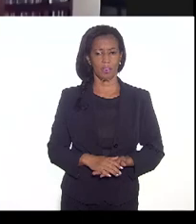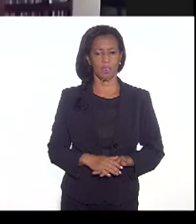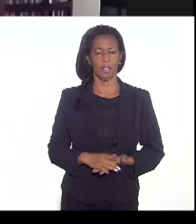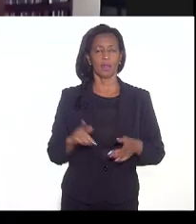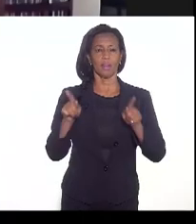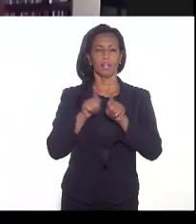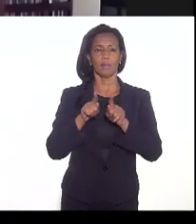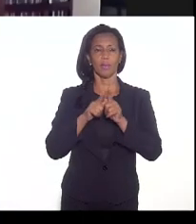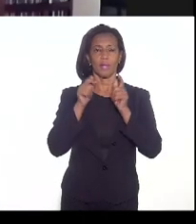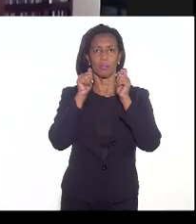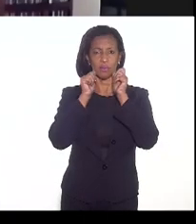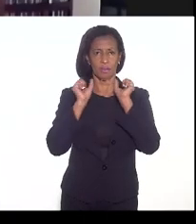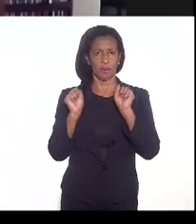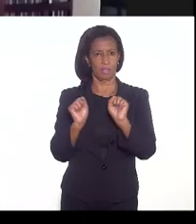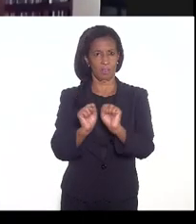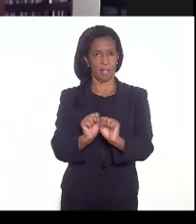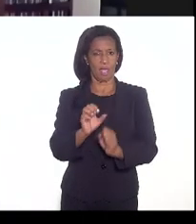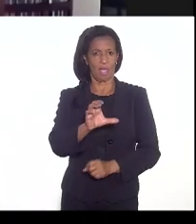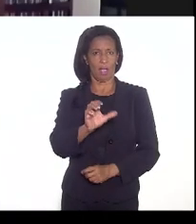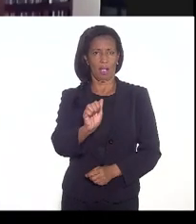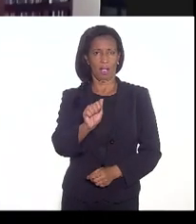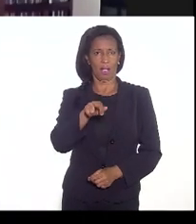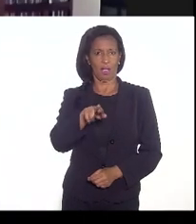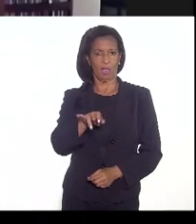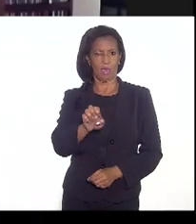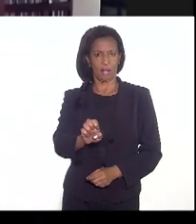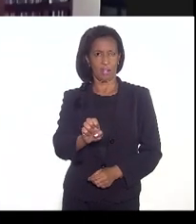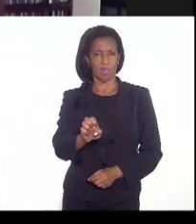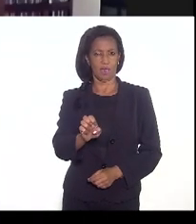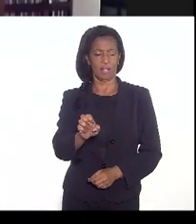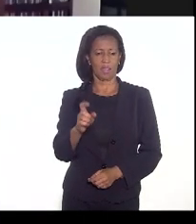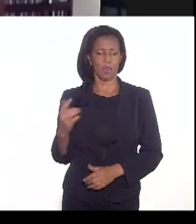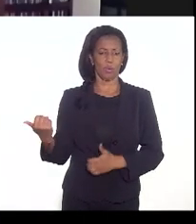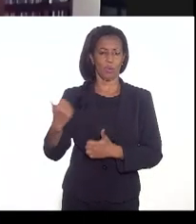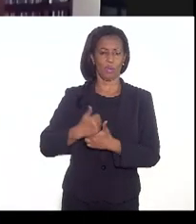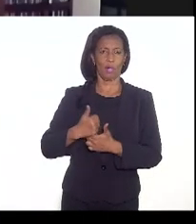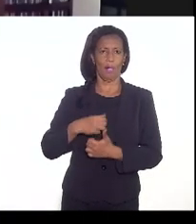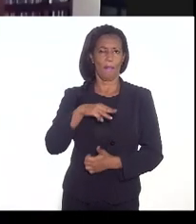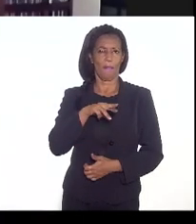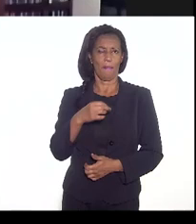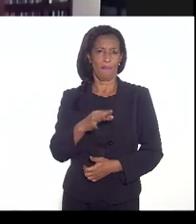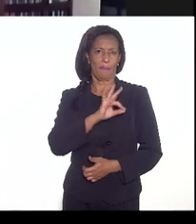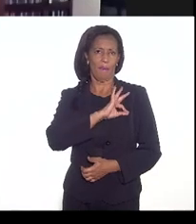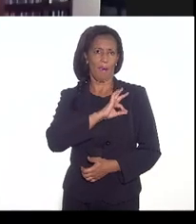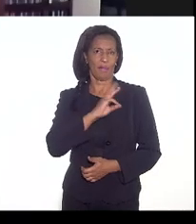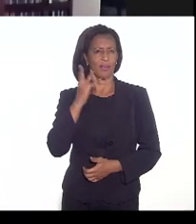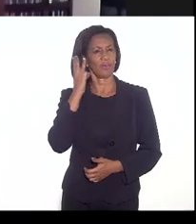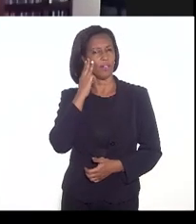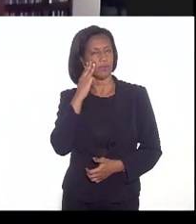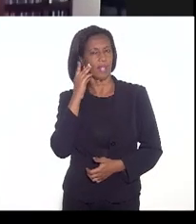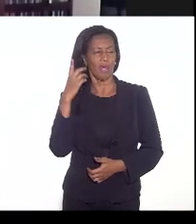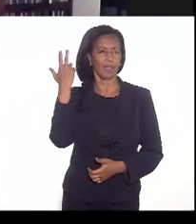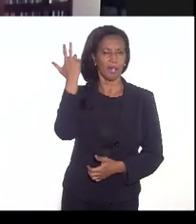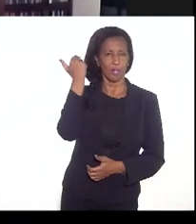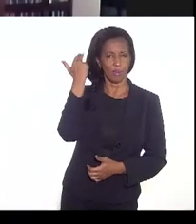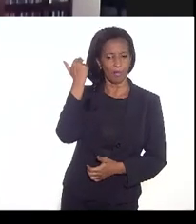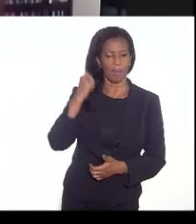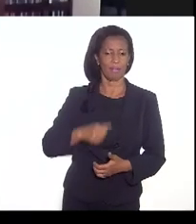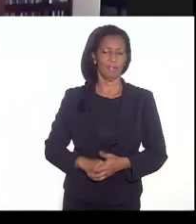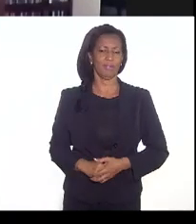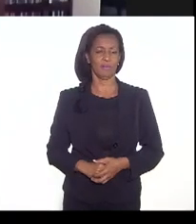assessores, da Karine Varda, representante da deputada Marta Rocha, do deputado Valdeck, deputado Eliomar,